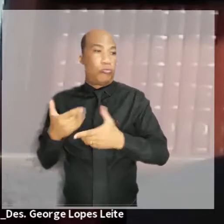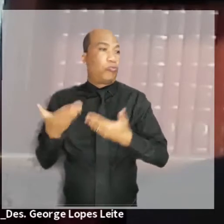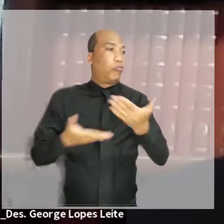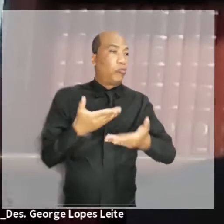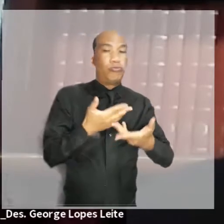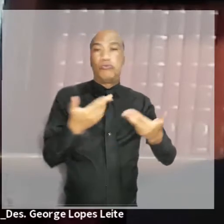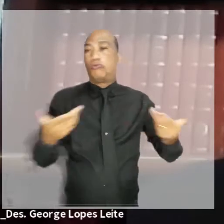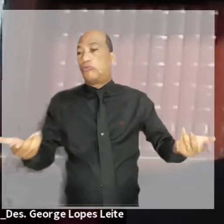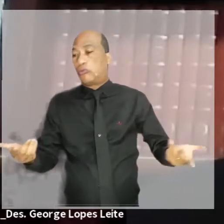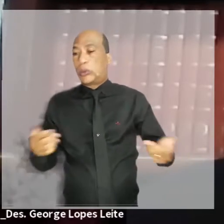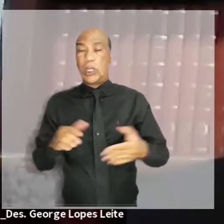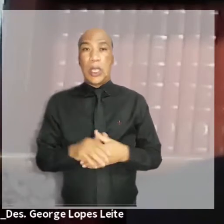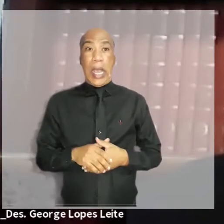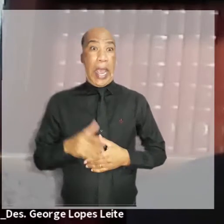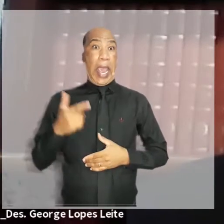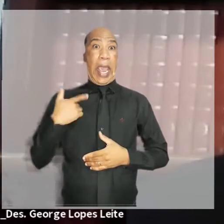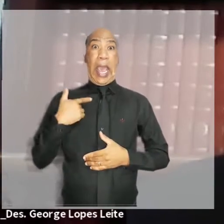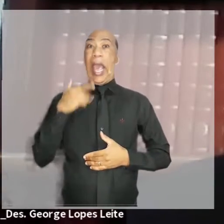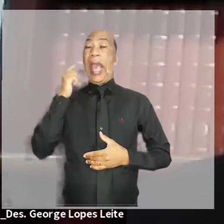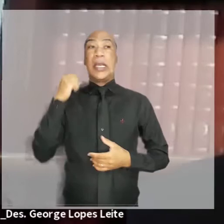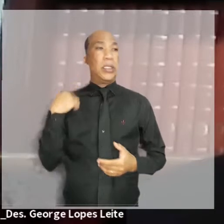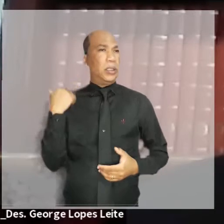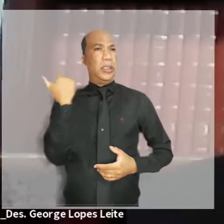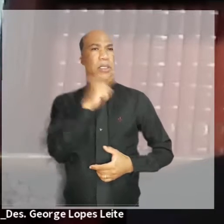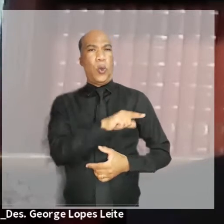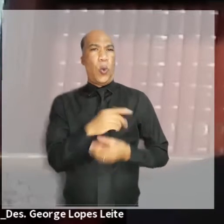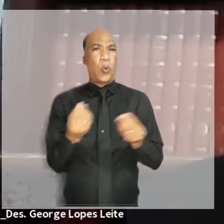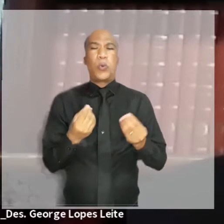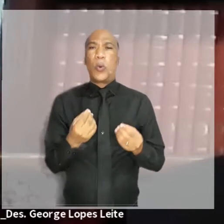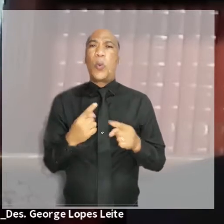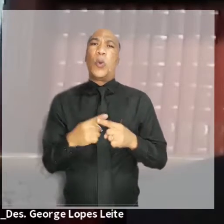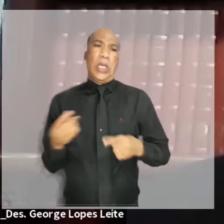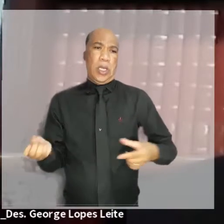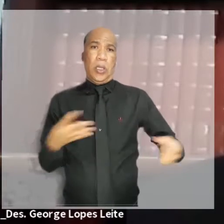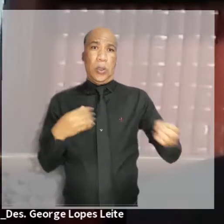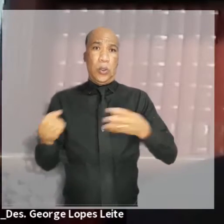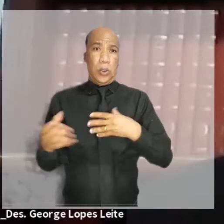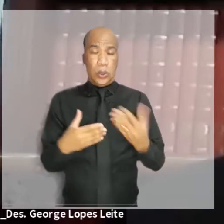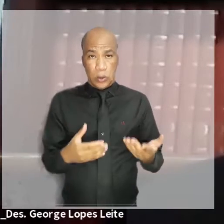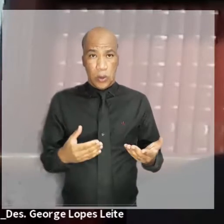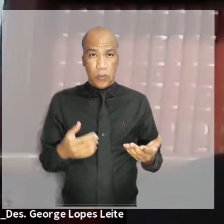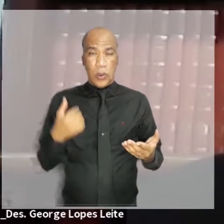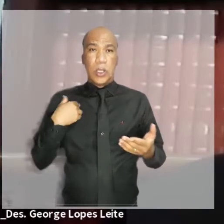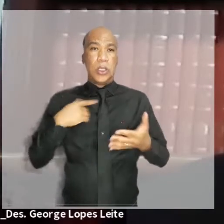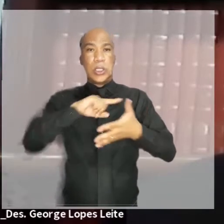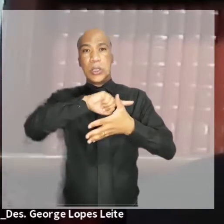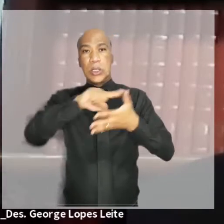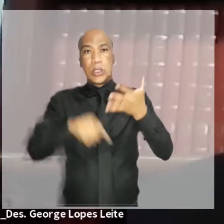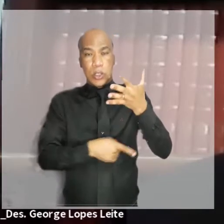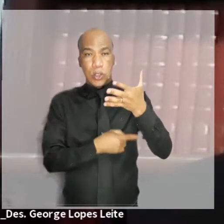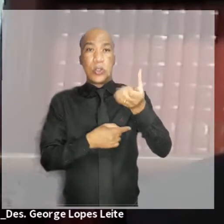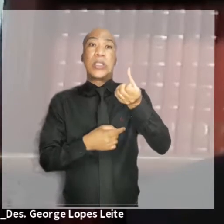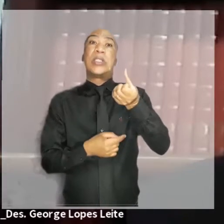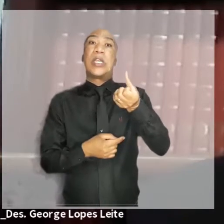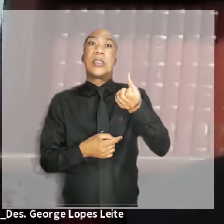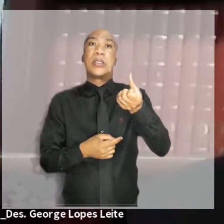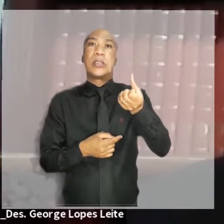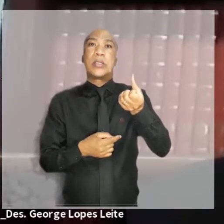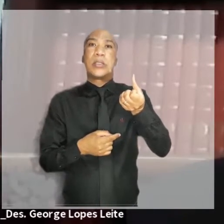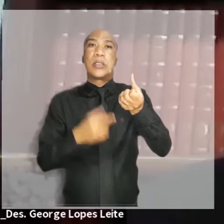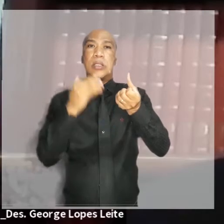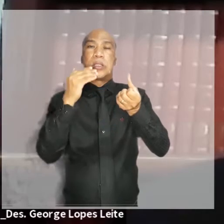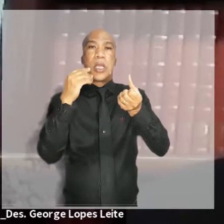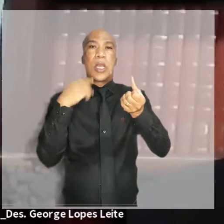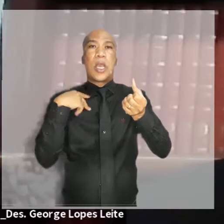a melhoria da prestação judicial. Este direcionamento começou a trazer resultados, uma vez que a inovação é objeto